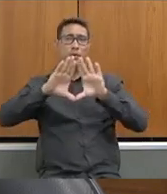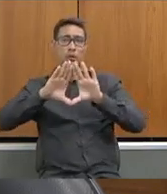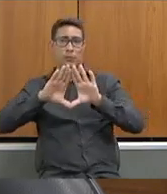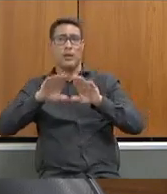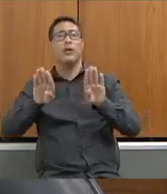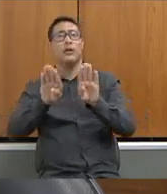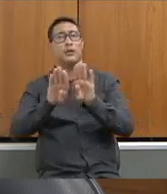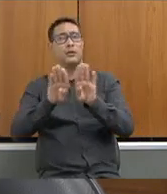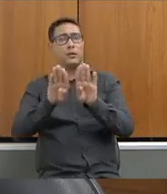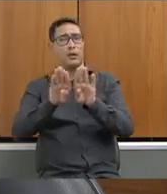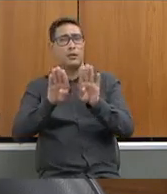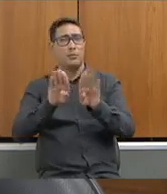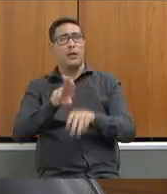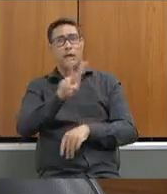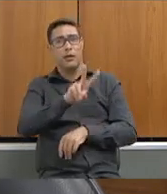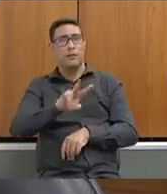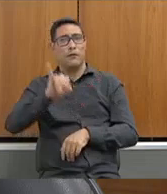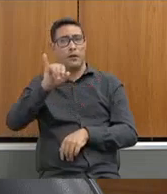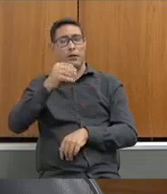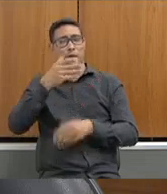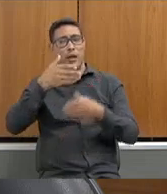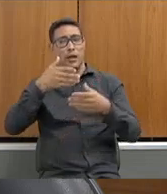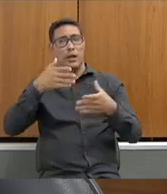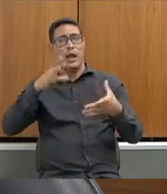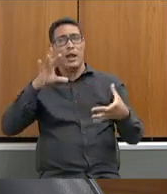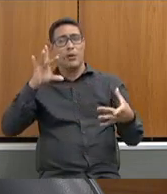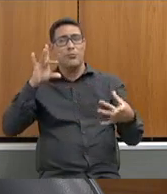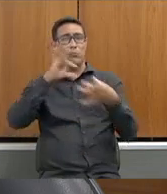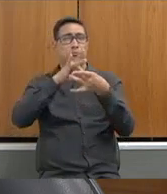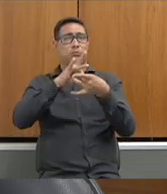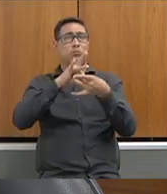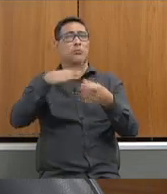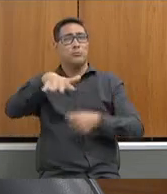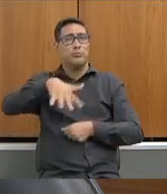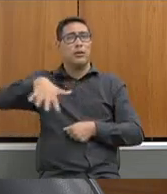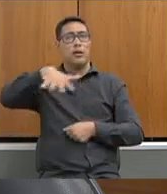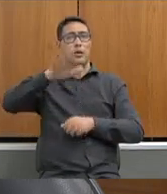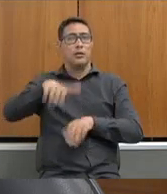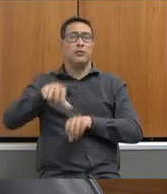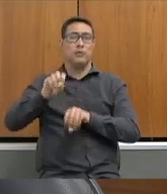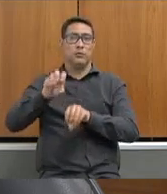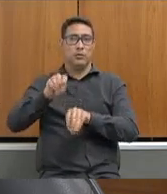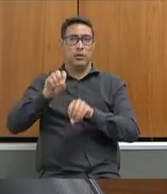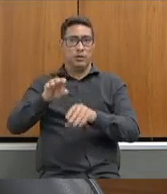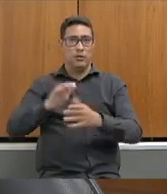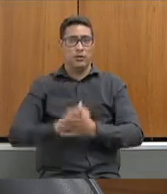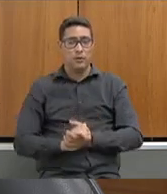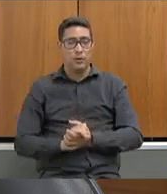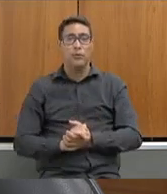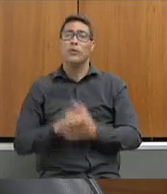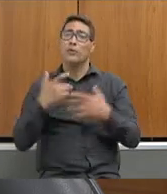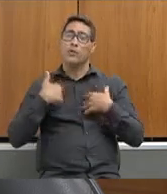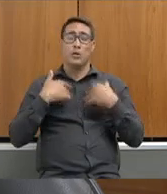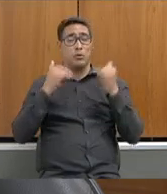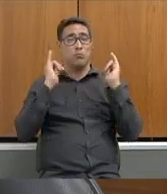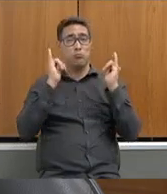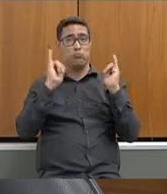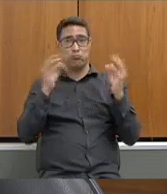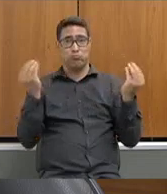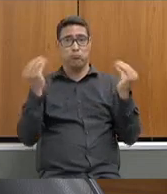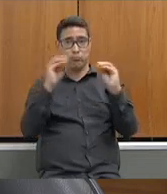que eu tenho certeza será muito parceiro da educação. Então, fica aí o meu registro de